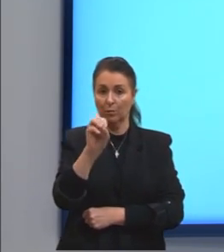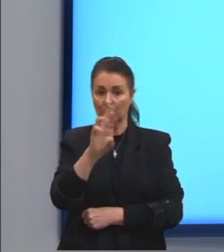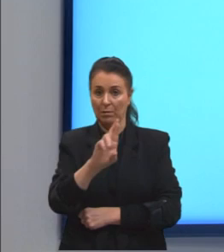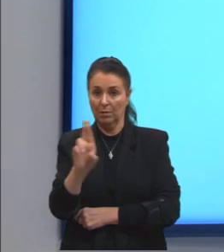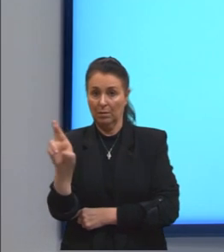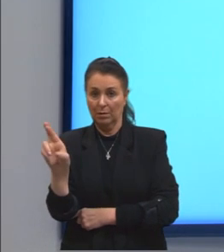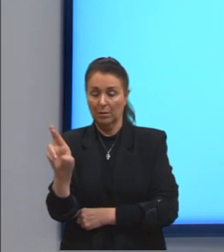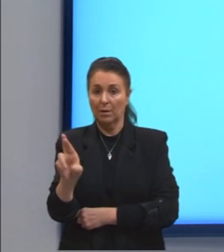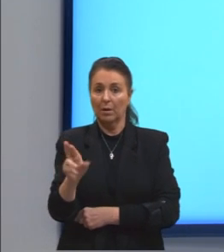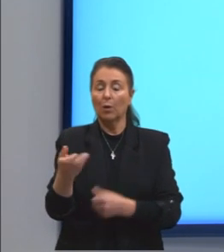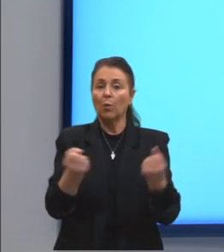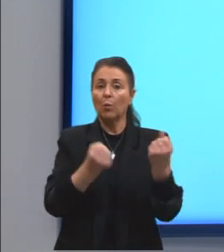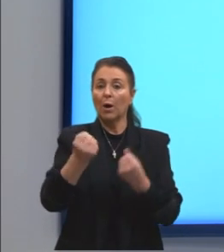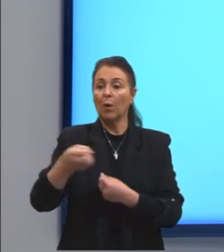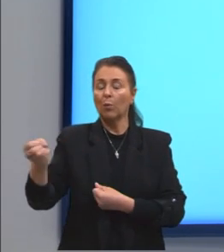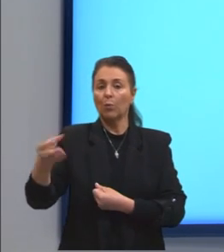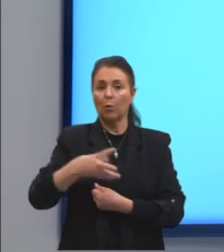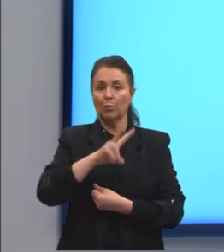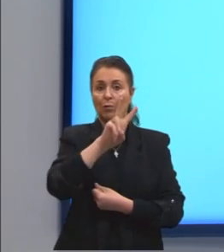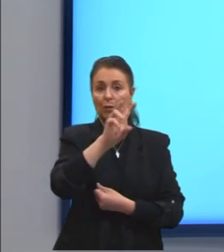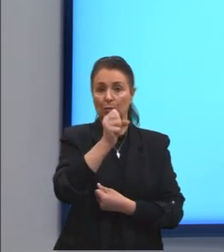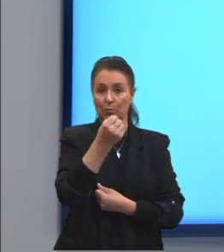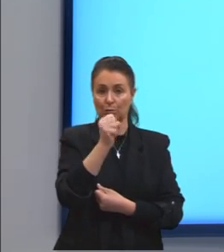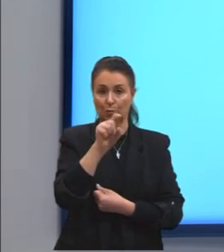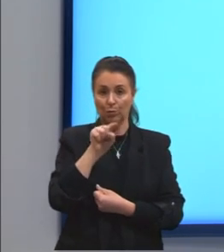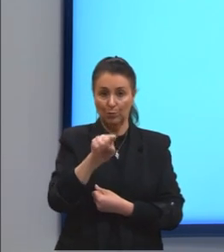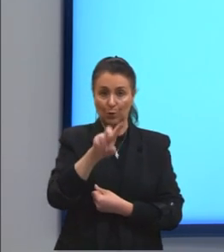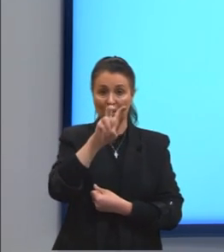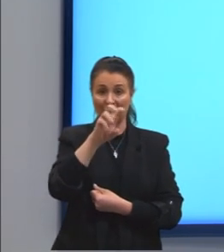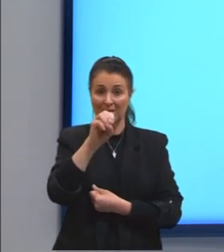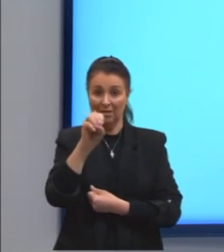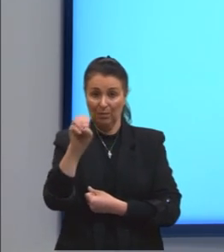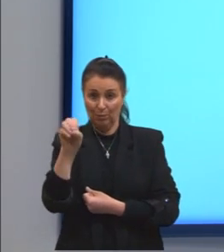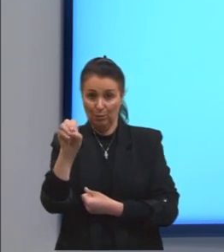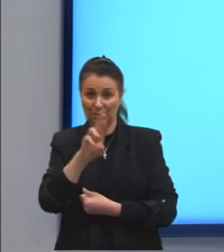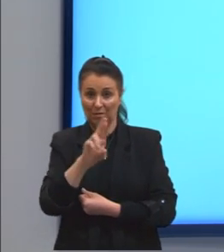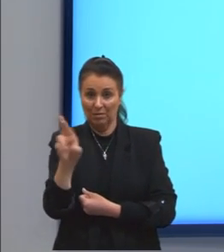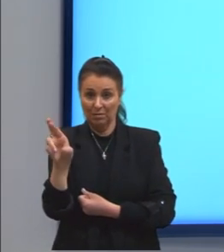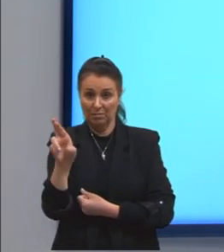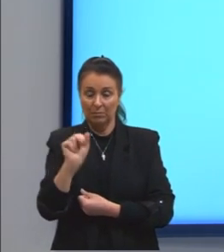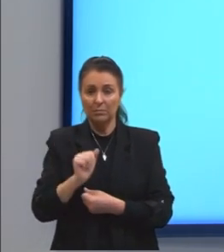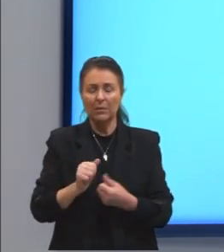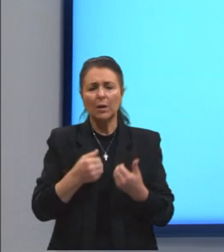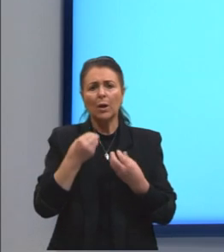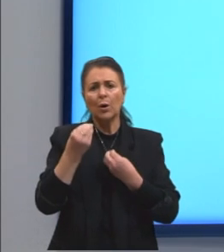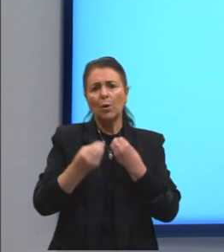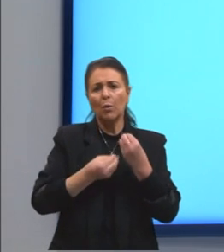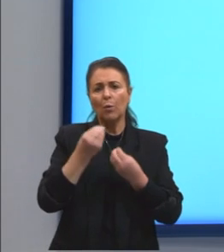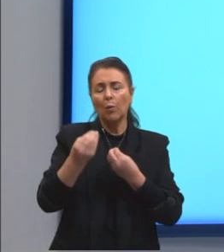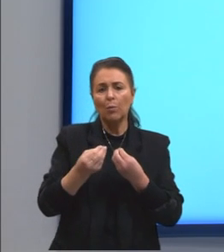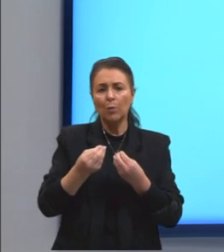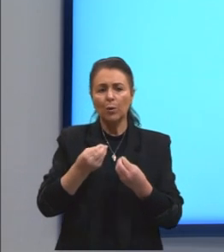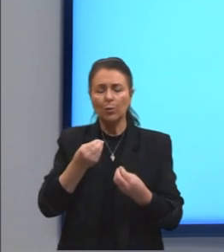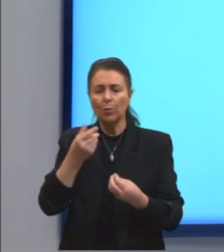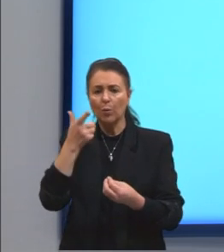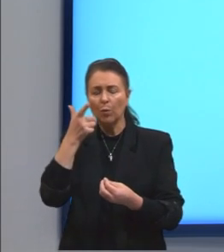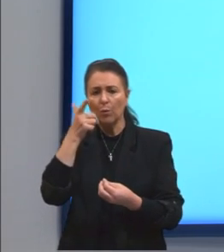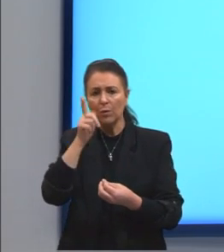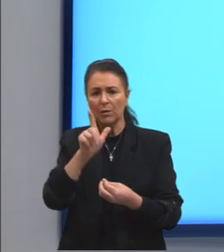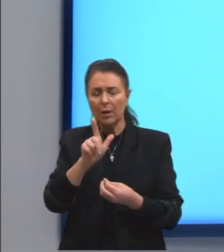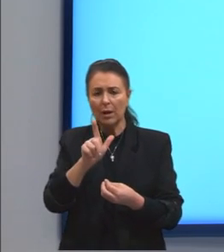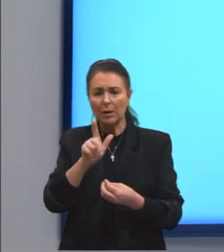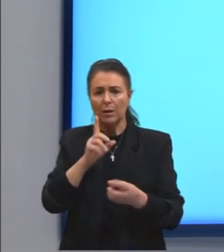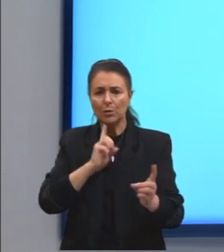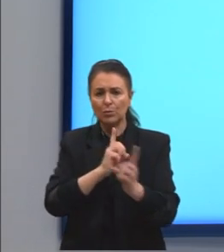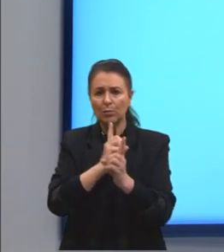valor do carro novo é de R$ 28.500,00. Como é que eu chego no valor financiado? Eu pego o valor